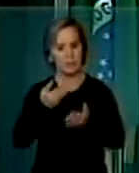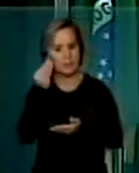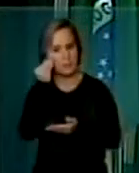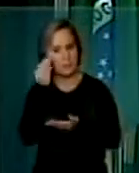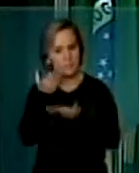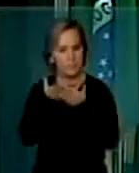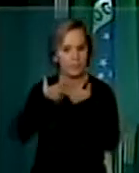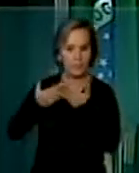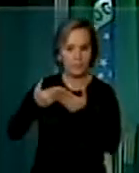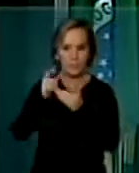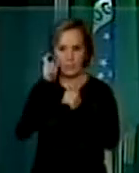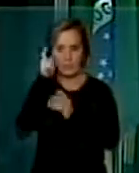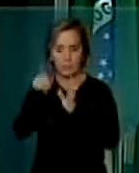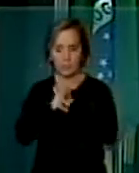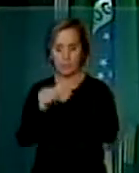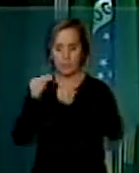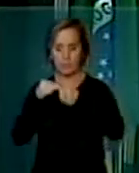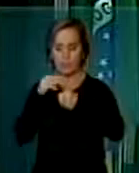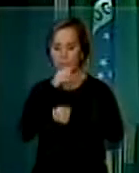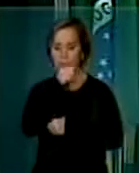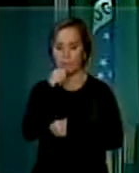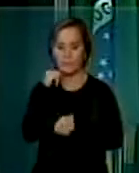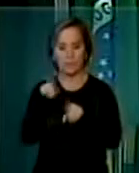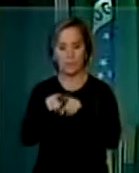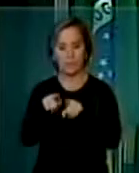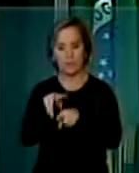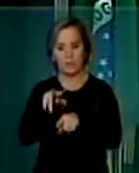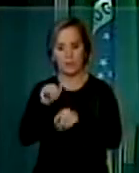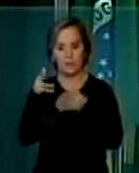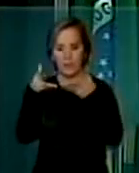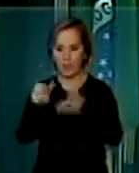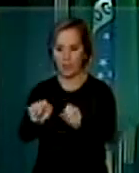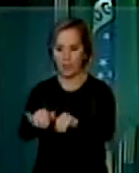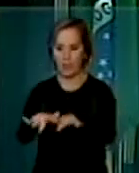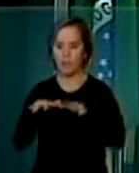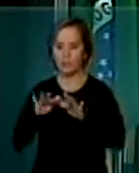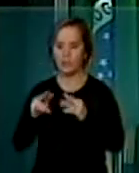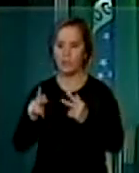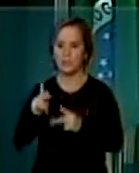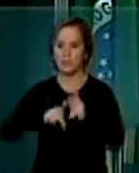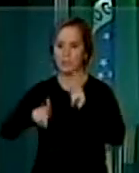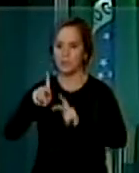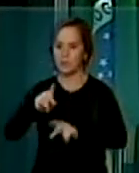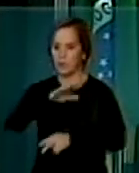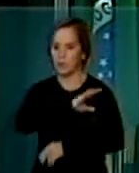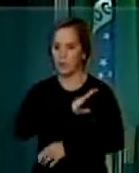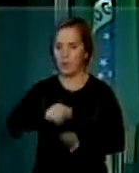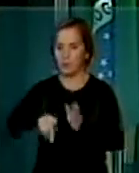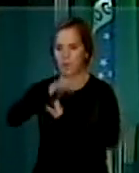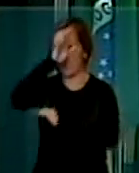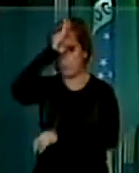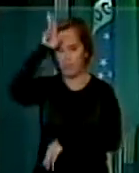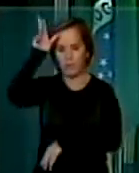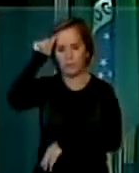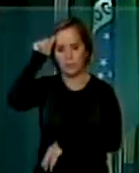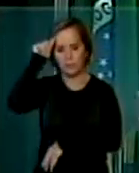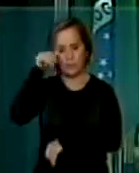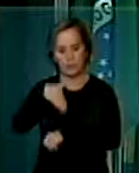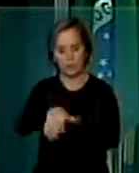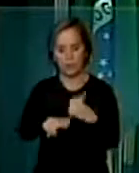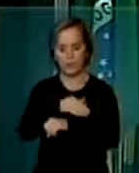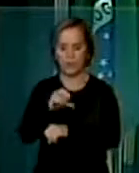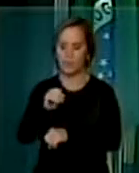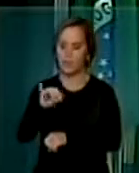interesse do Amapá. O deputado Paulo José vai participar de uma audiência pública daqui a pouco na Comissão da Amazônia sobre a fronteira do